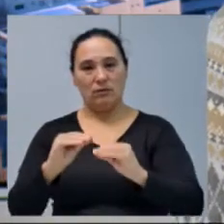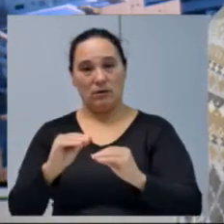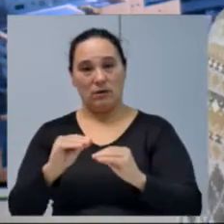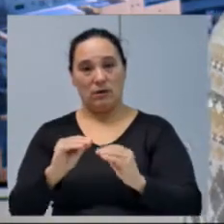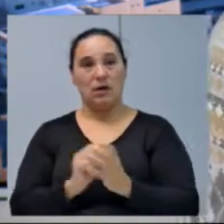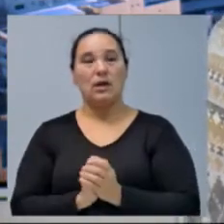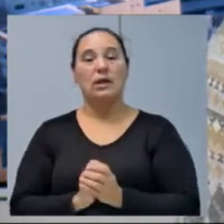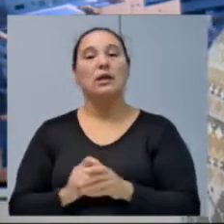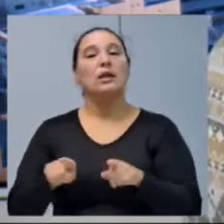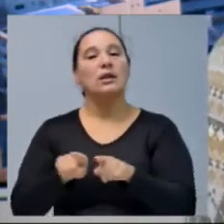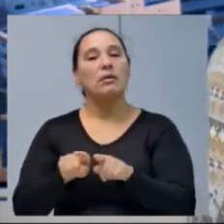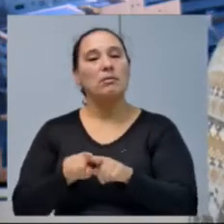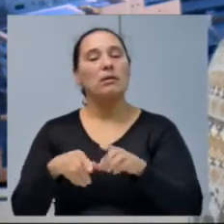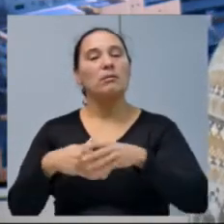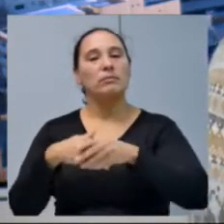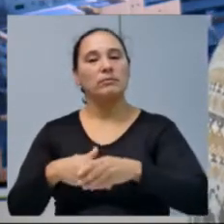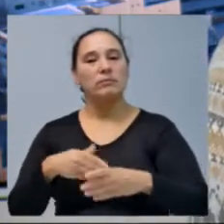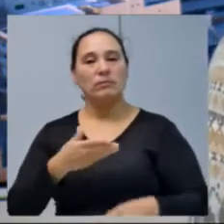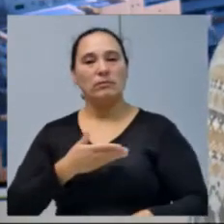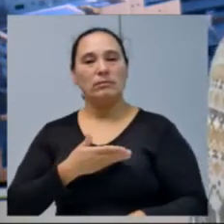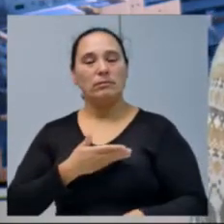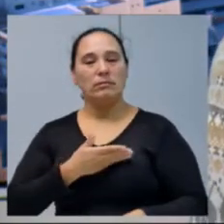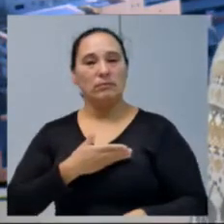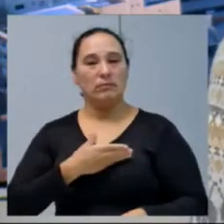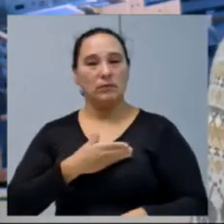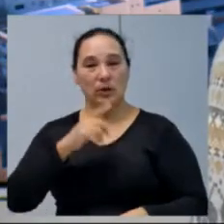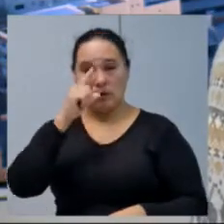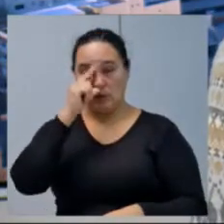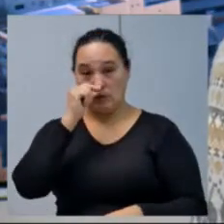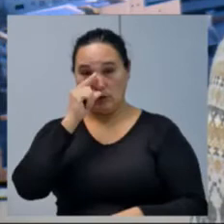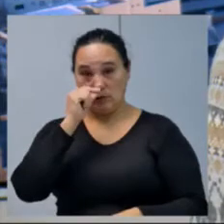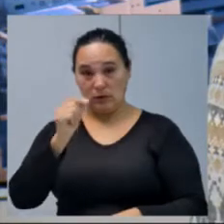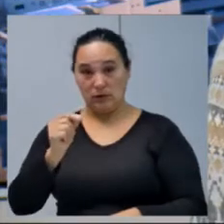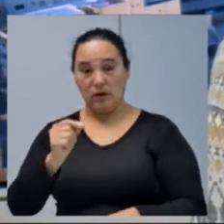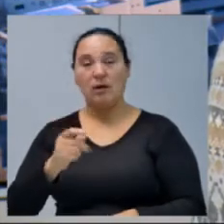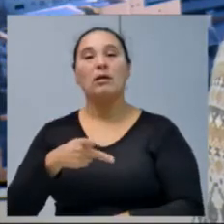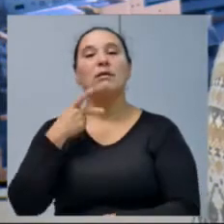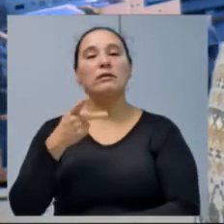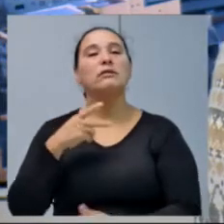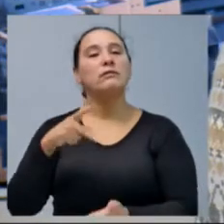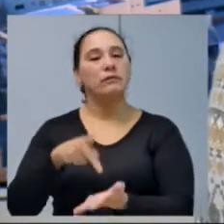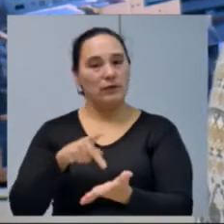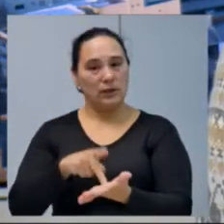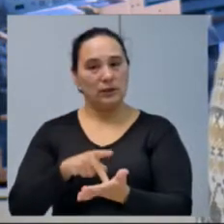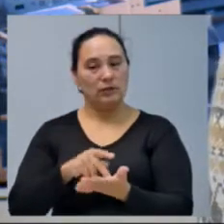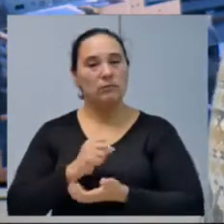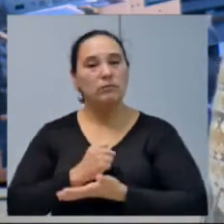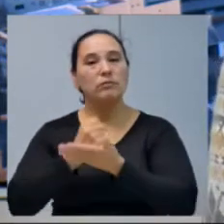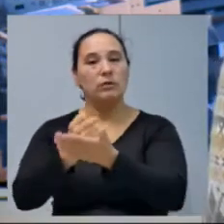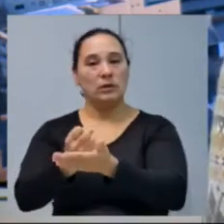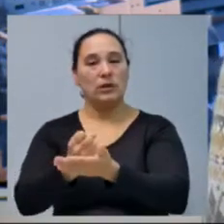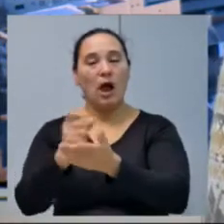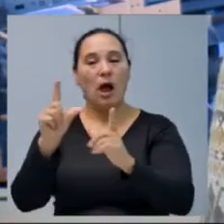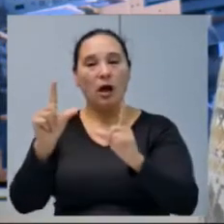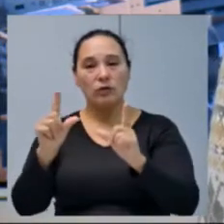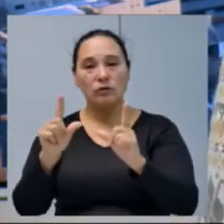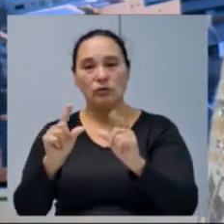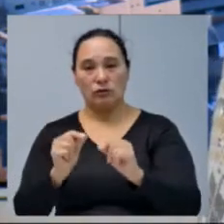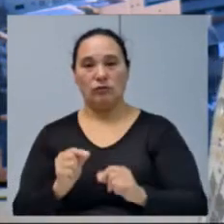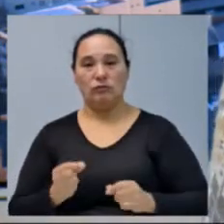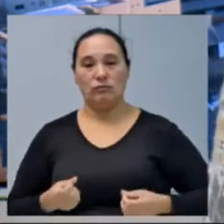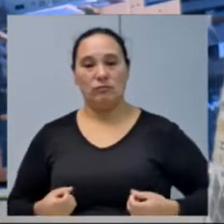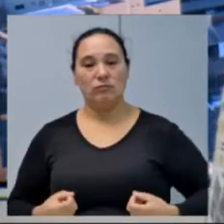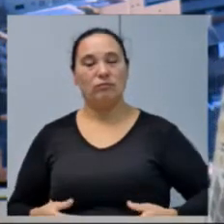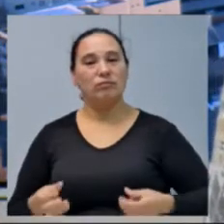Queria também parabenizar o colega Checker aí pela fala. Com certeza sou um apoiador na redução das diárias,